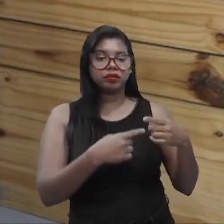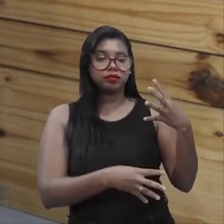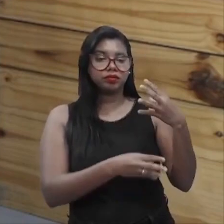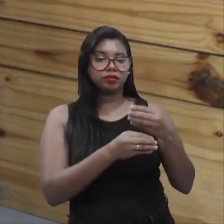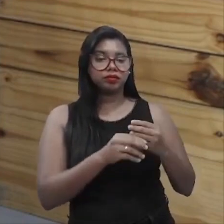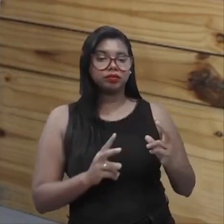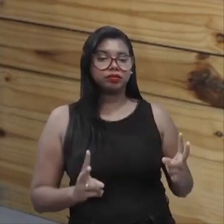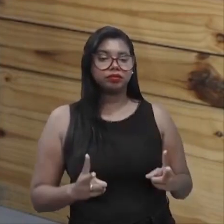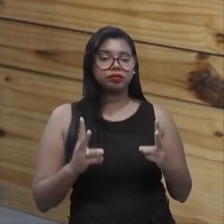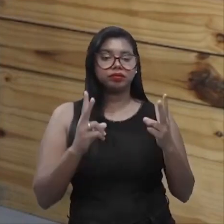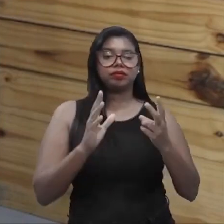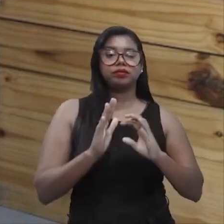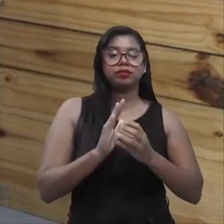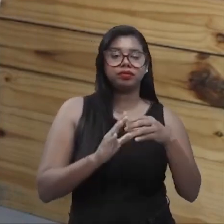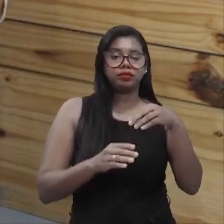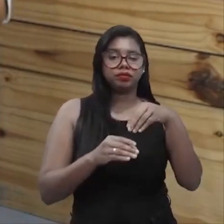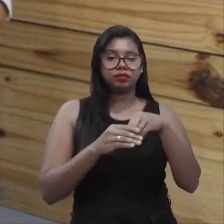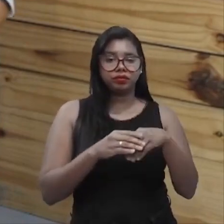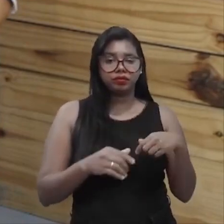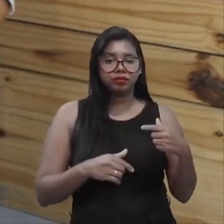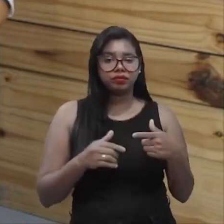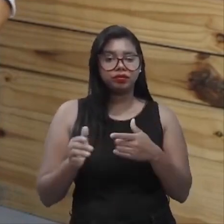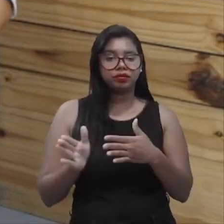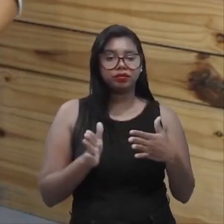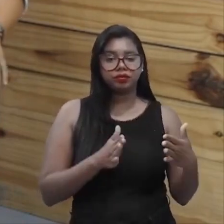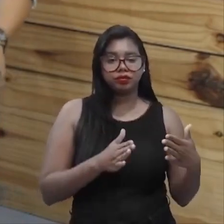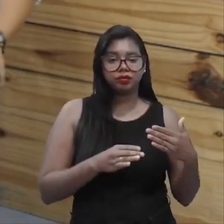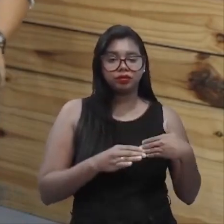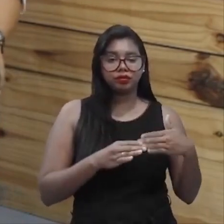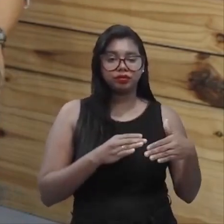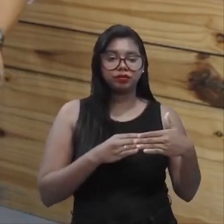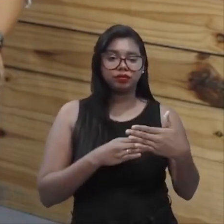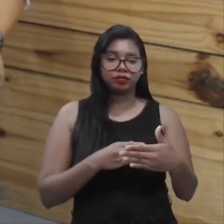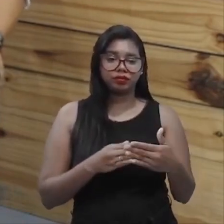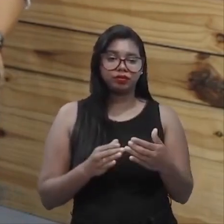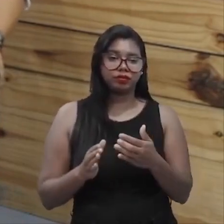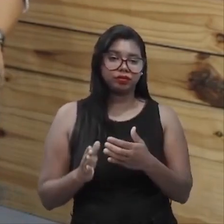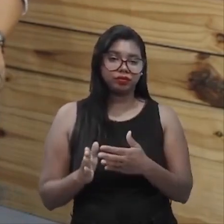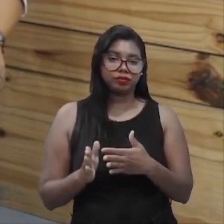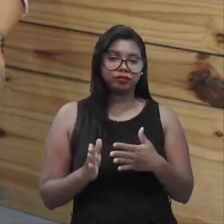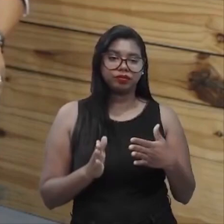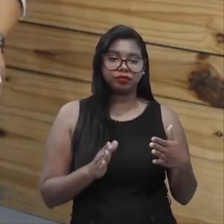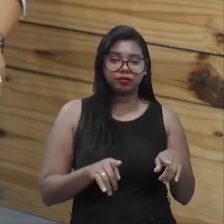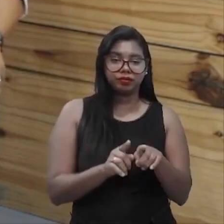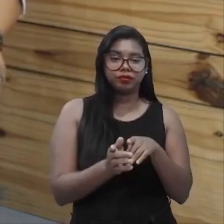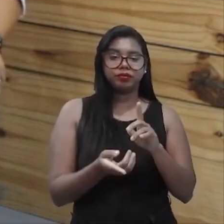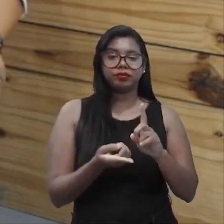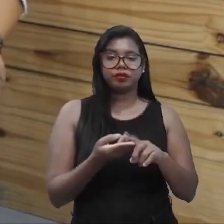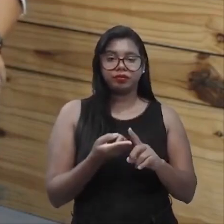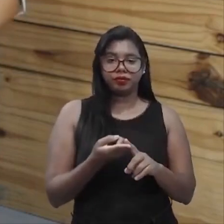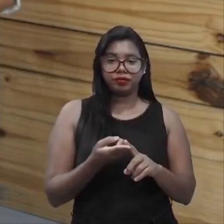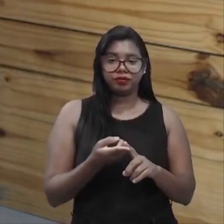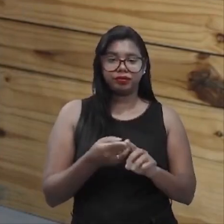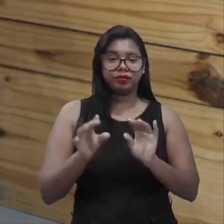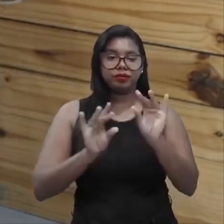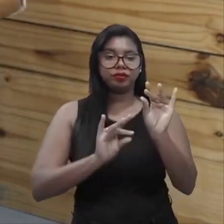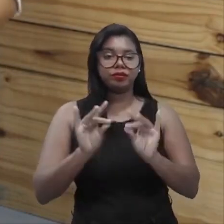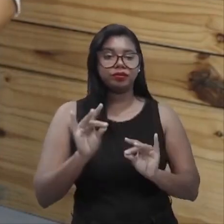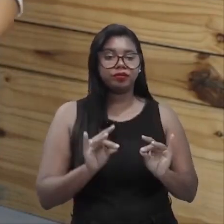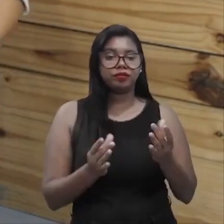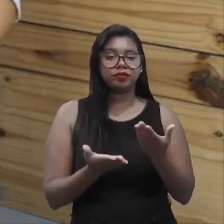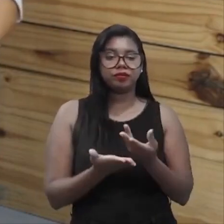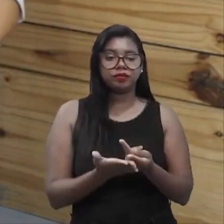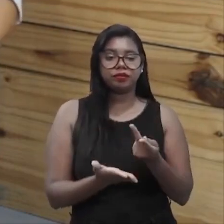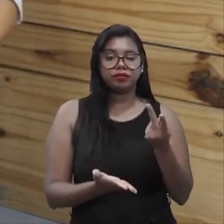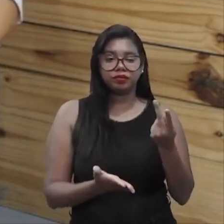os valores da internalização da qualidade com os processos e as especificações pelas quais